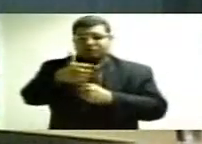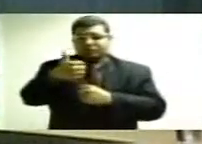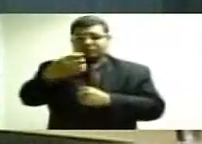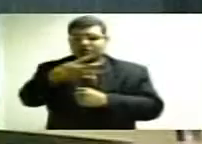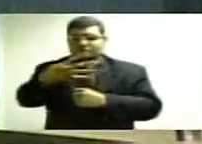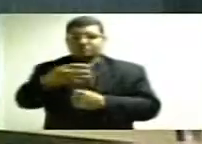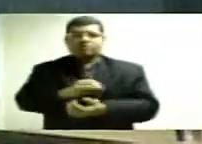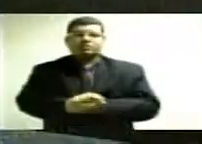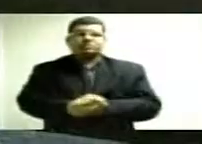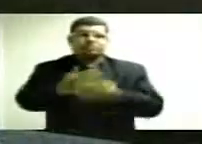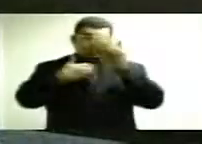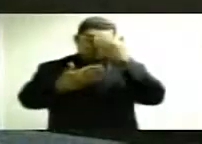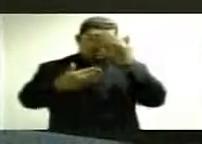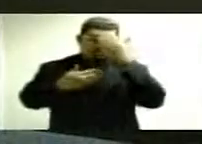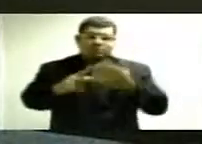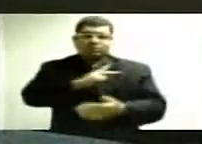Presidente.